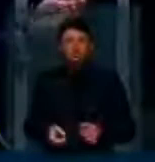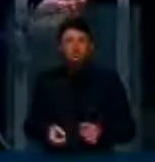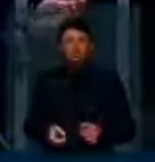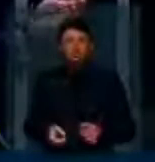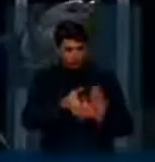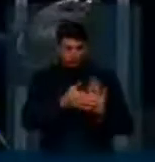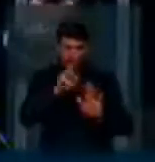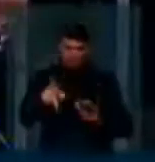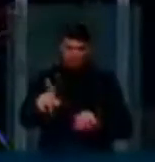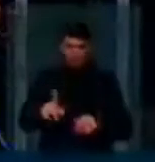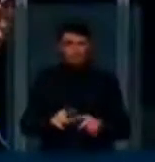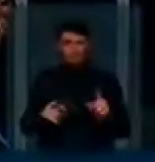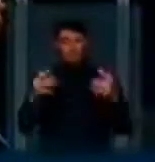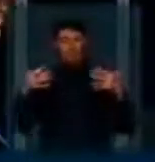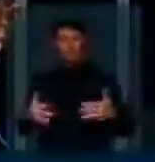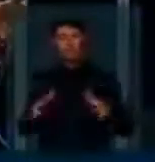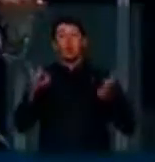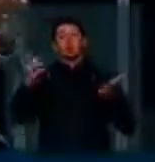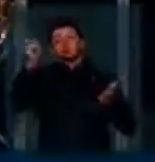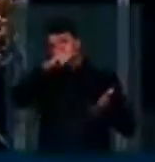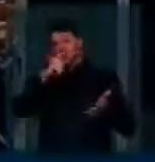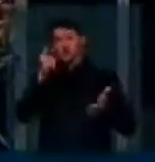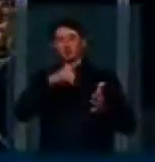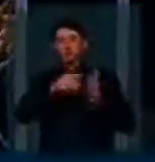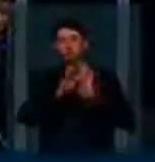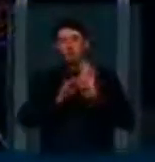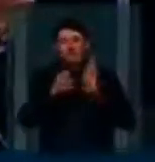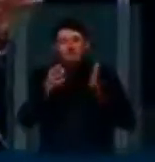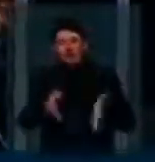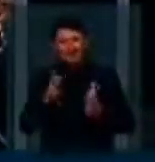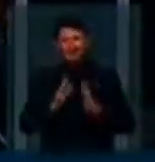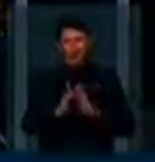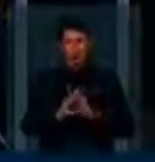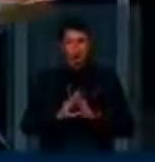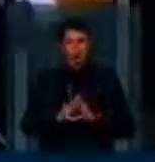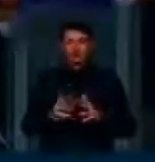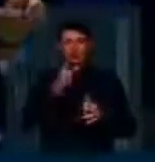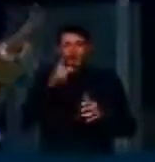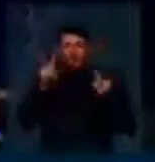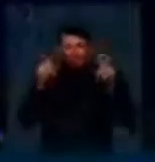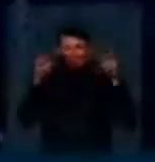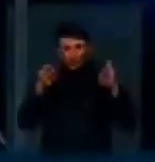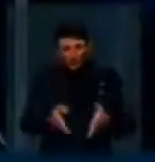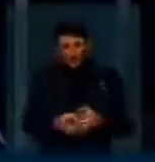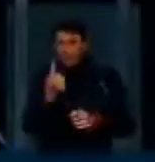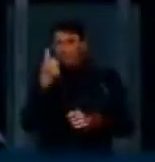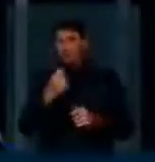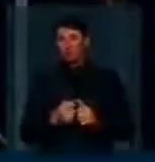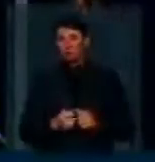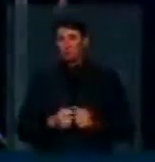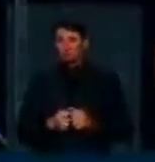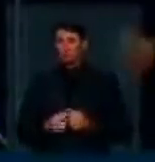mas eu estou explicando a dificuldade da redação e a dificuldade de tratar desse tema de uma forma única, que não